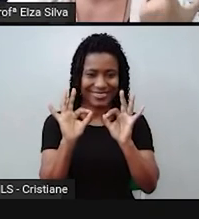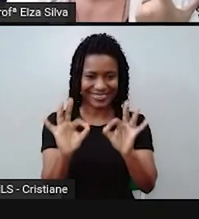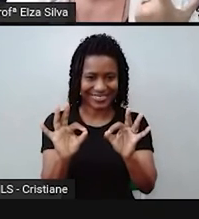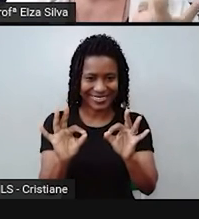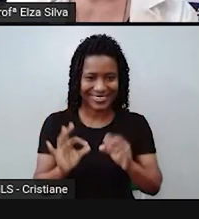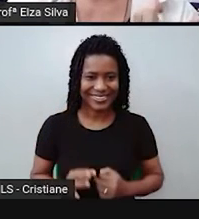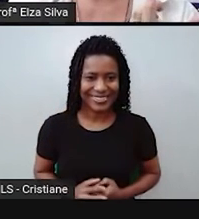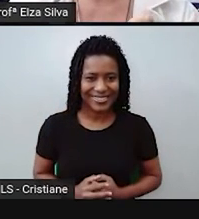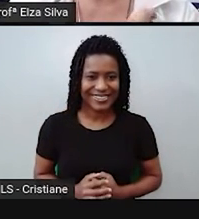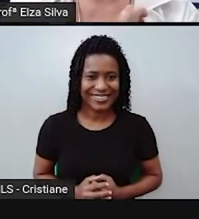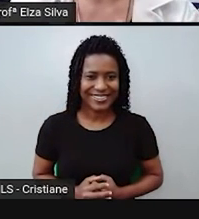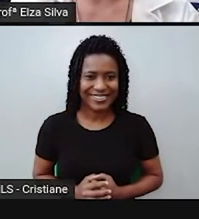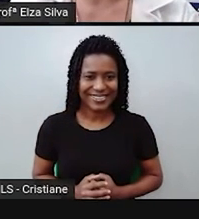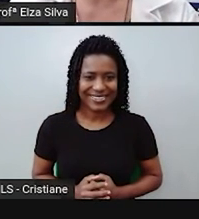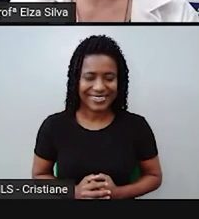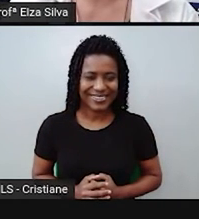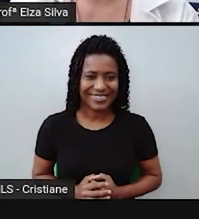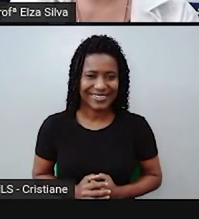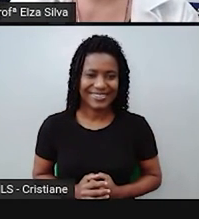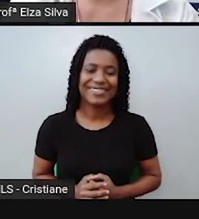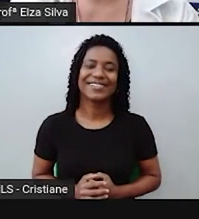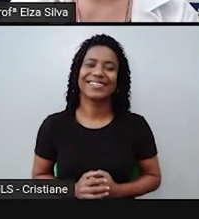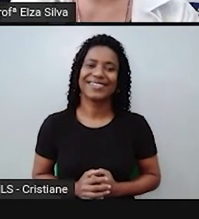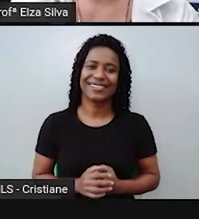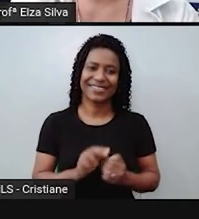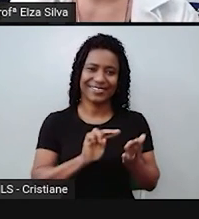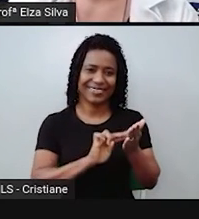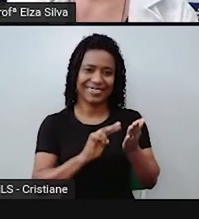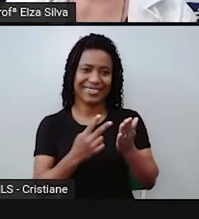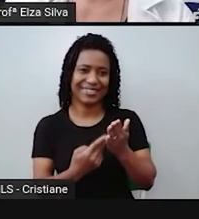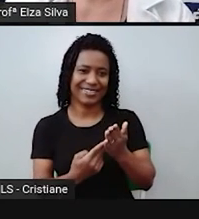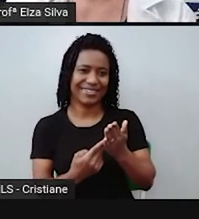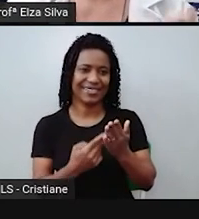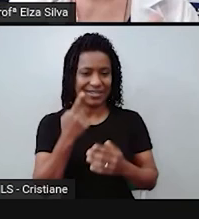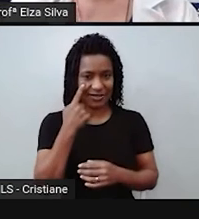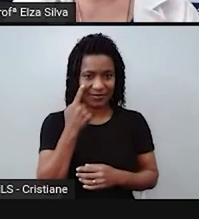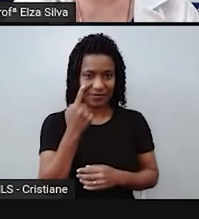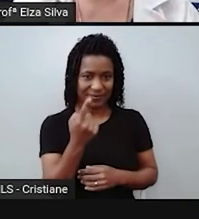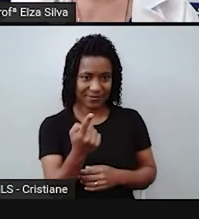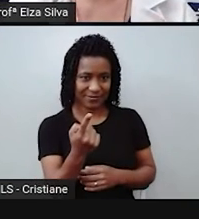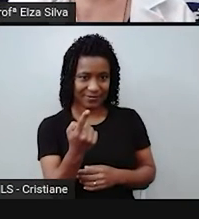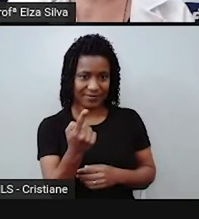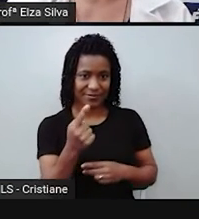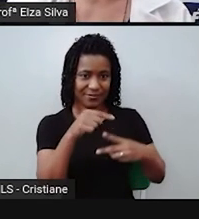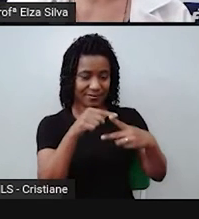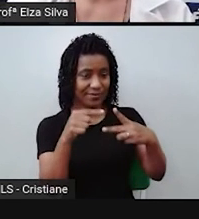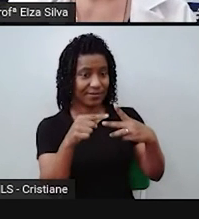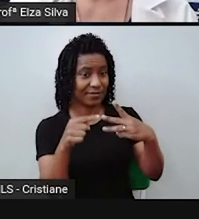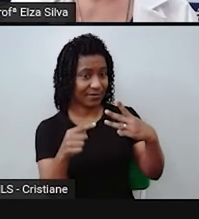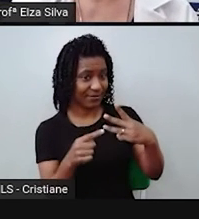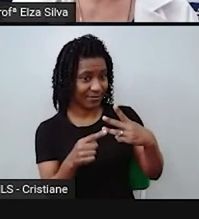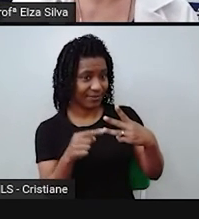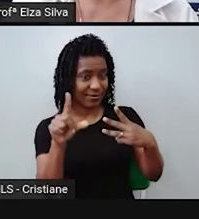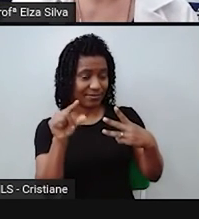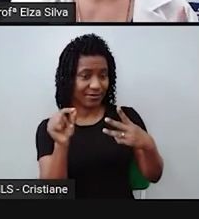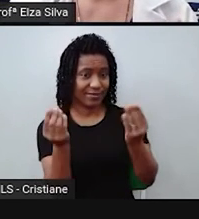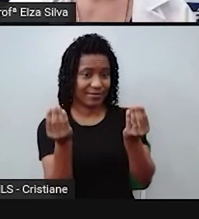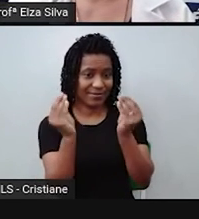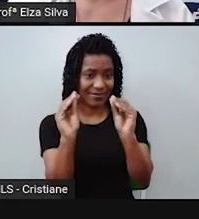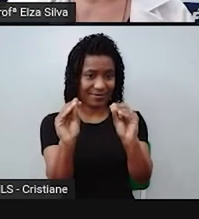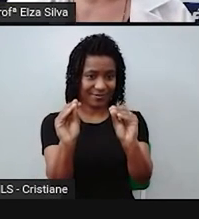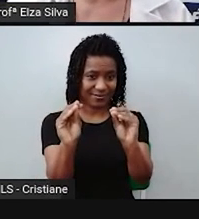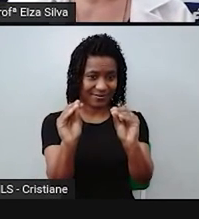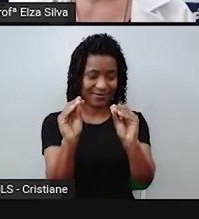The days were hot after because or before in this case